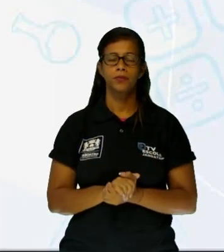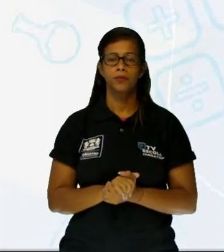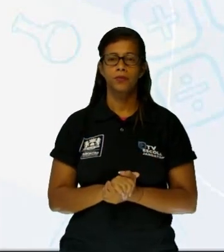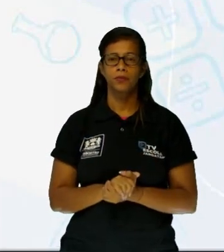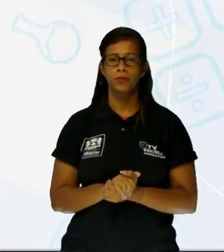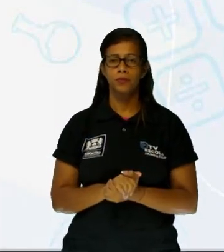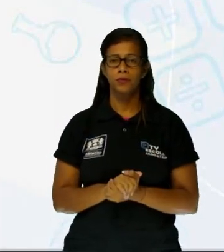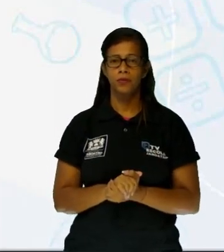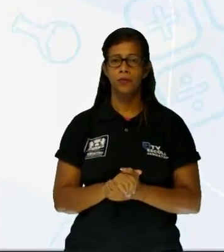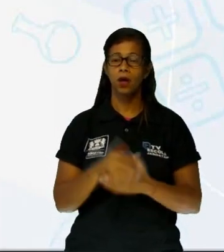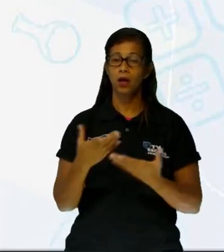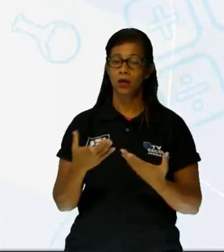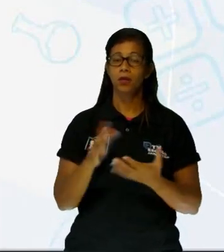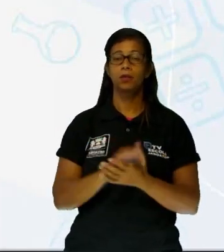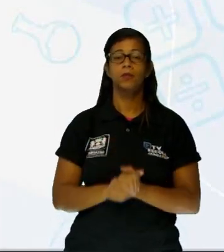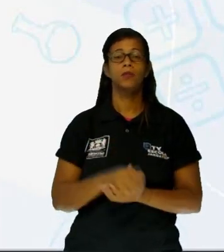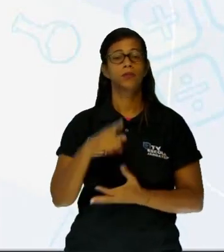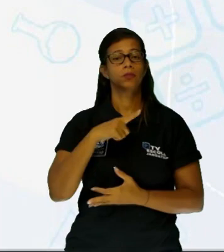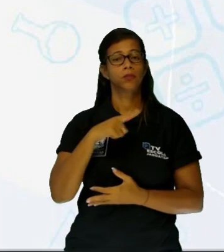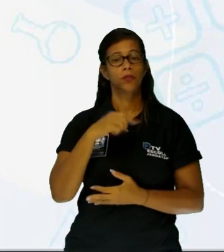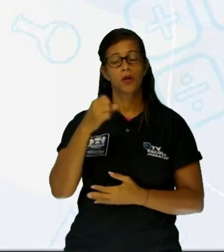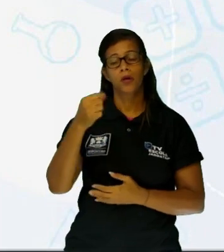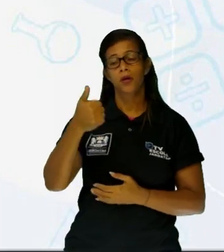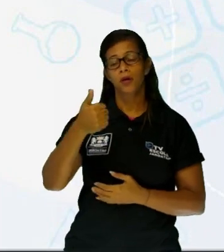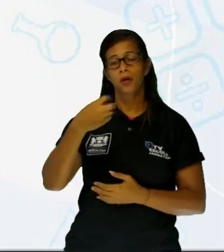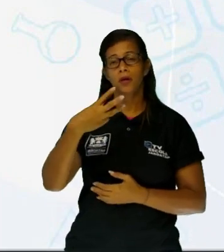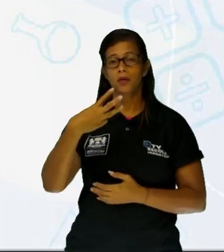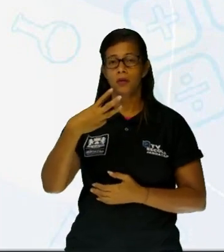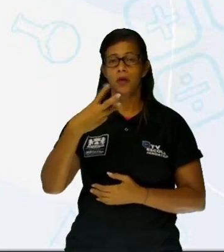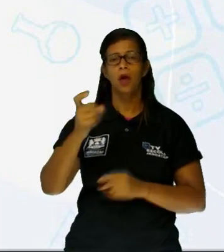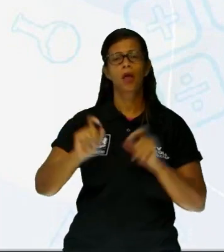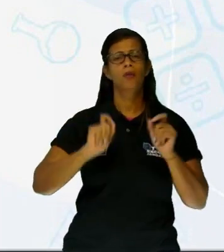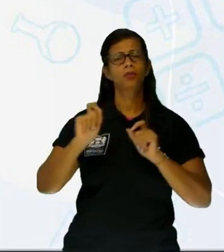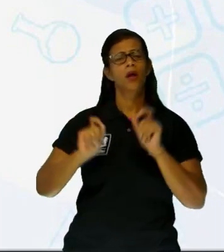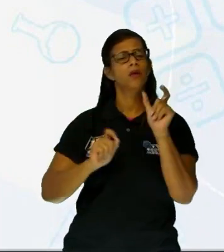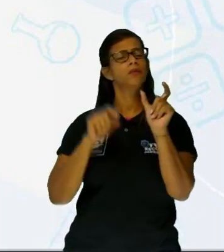conta o seguinte lá na questão 13. O que seria aí vaticínio?